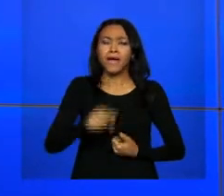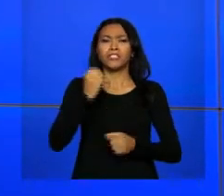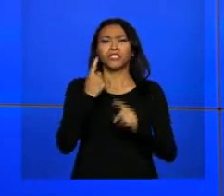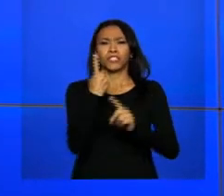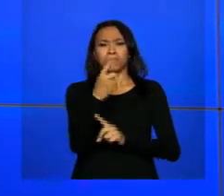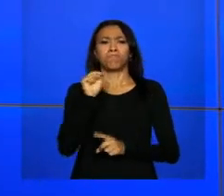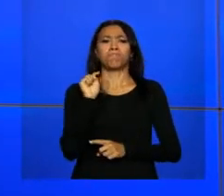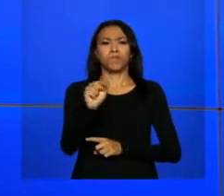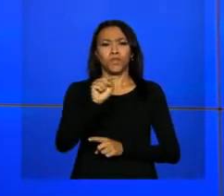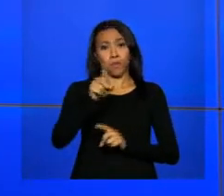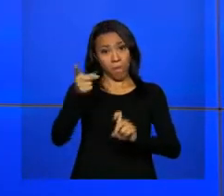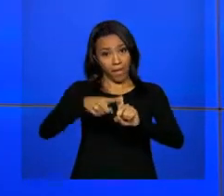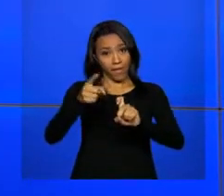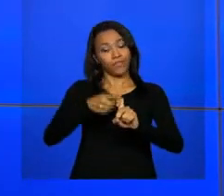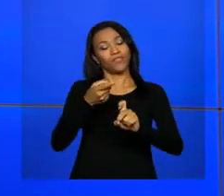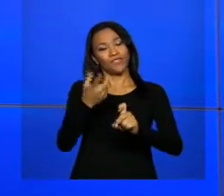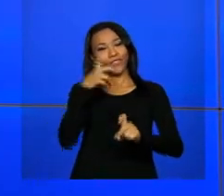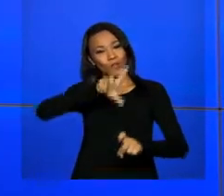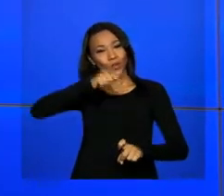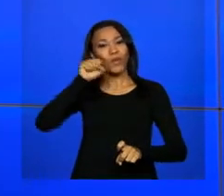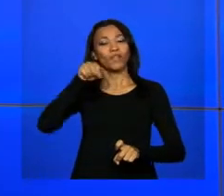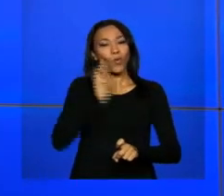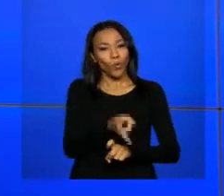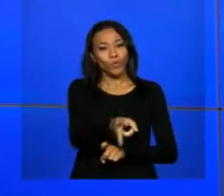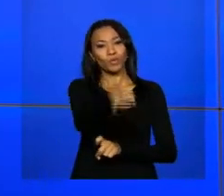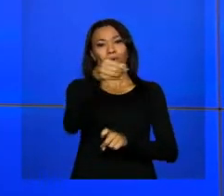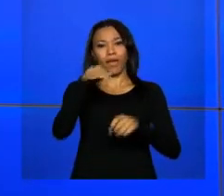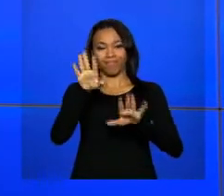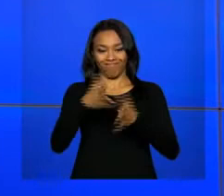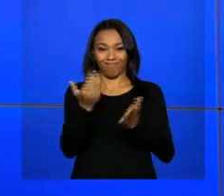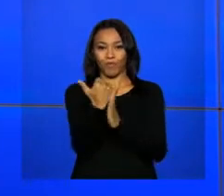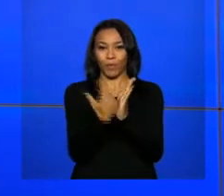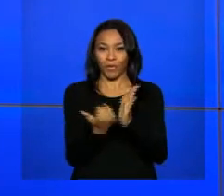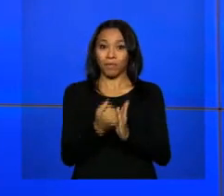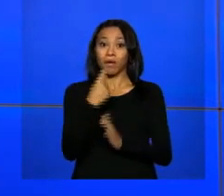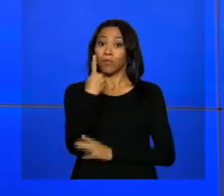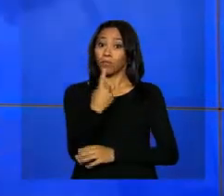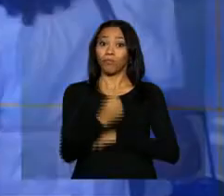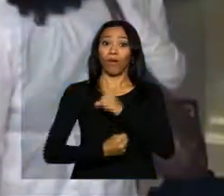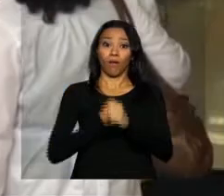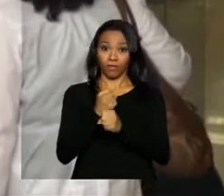médicos escolheram continuar no programa depois do primeiro ano de trabalho.